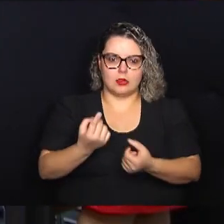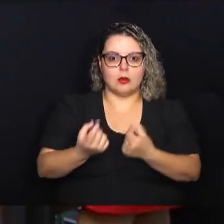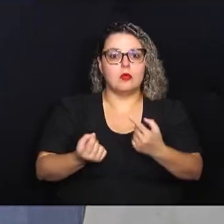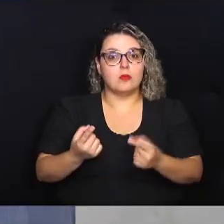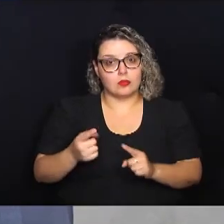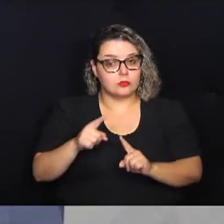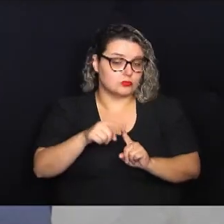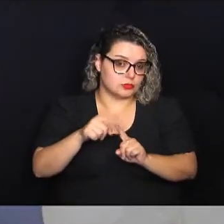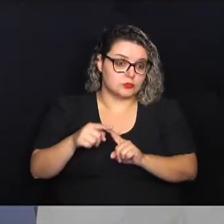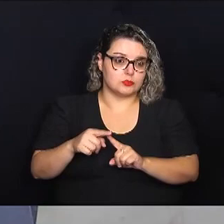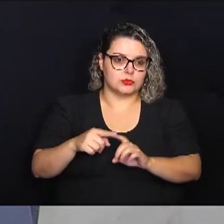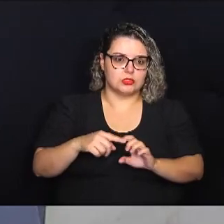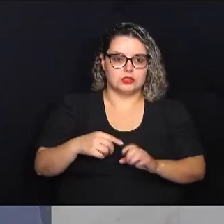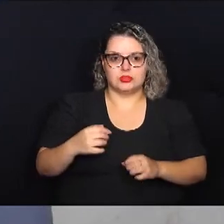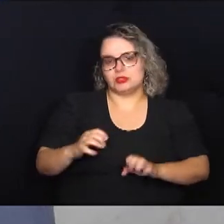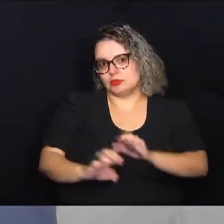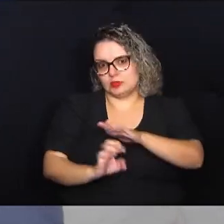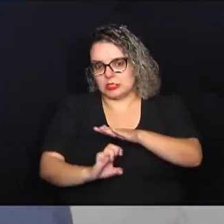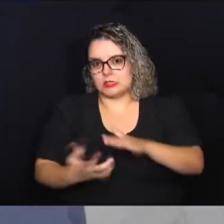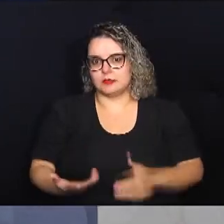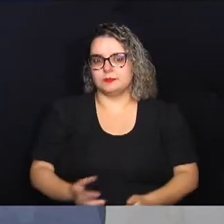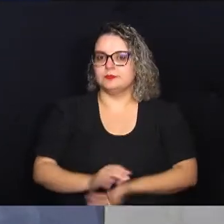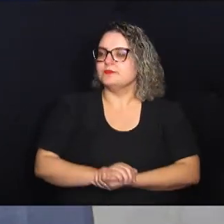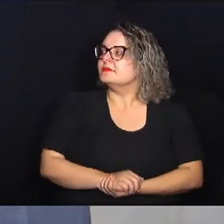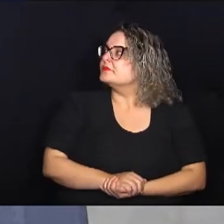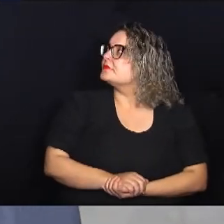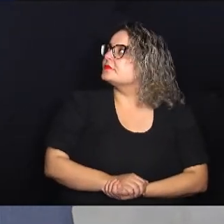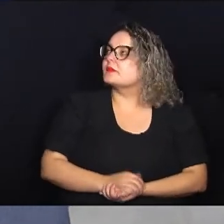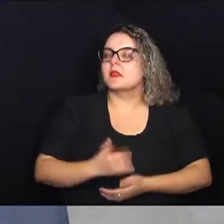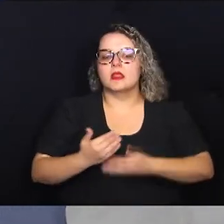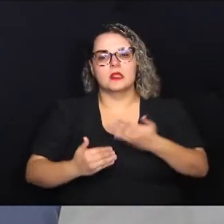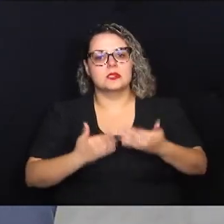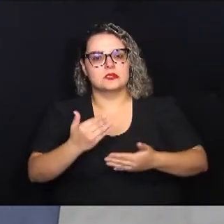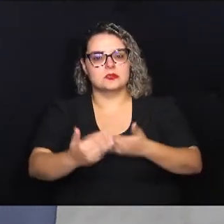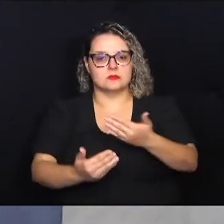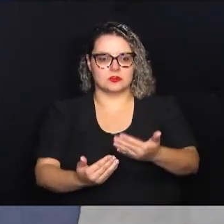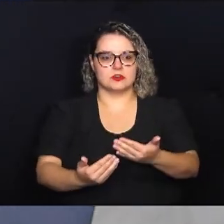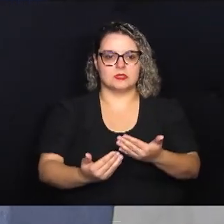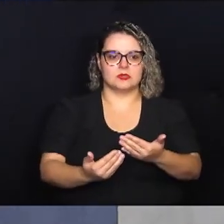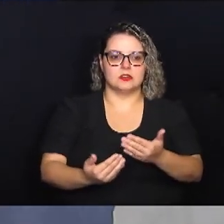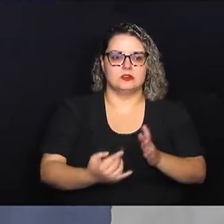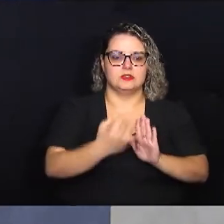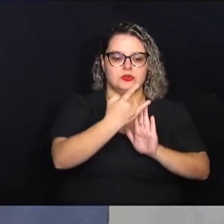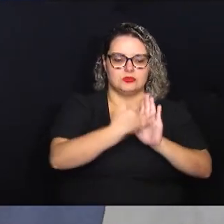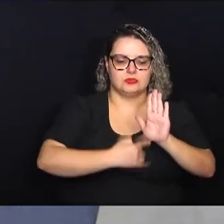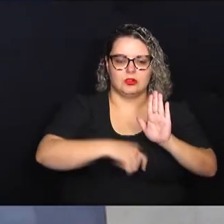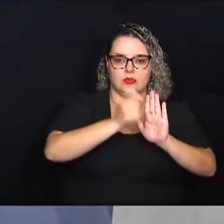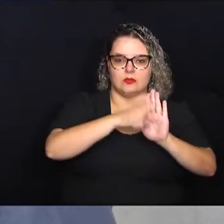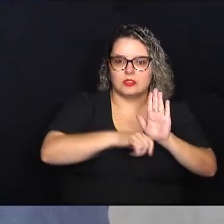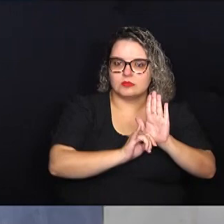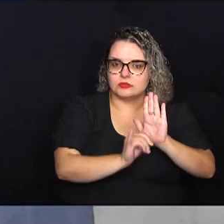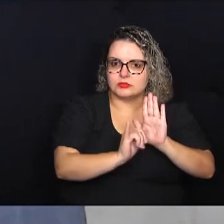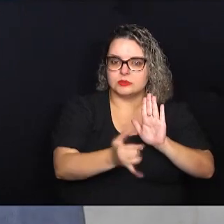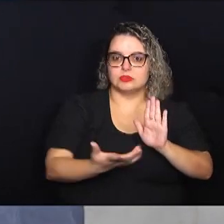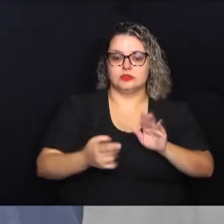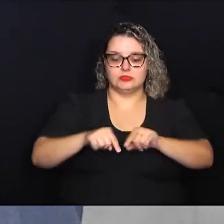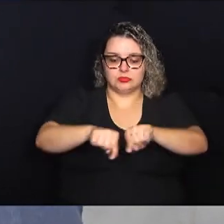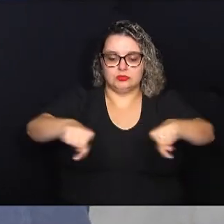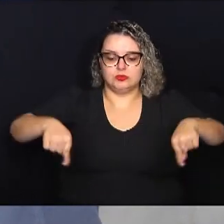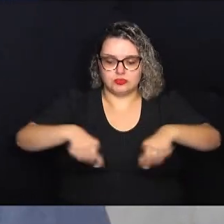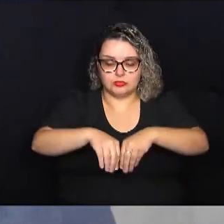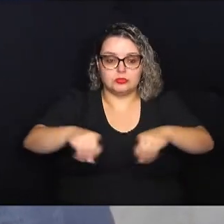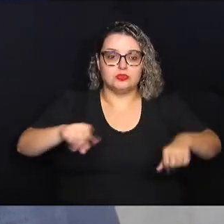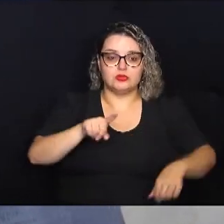empreendimento. Esse processo de digitalização dessa ficha informativa do zoneamento urbano do lote, ele ajuda